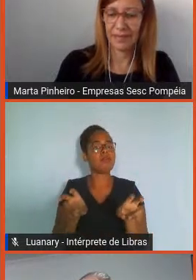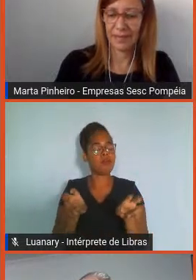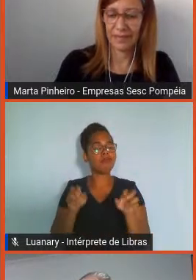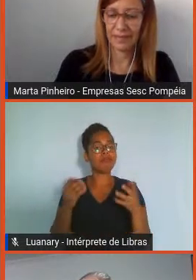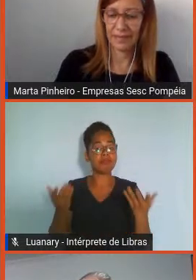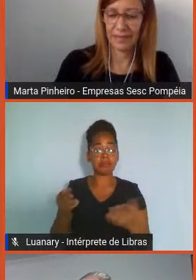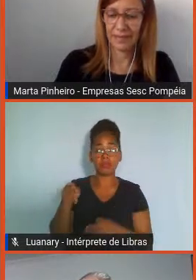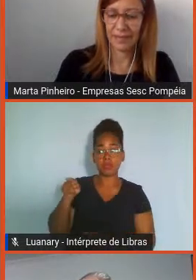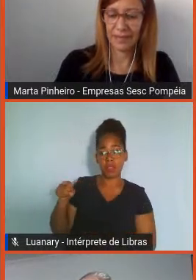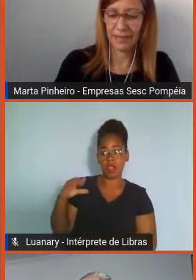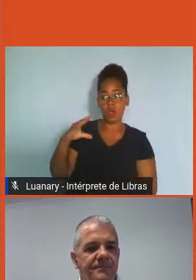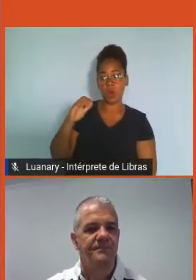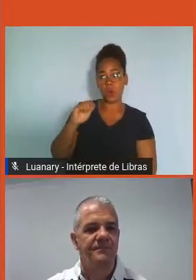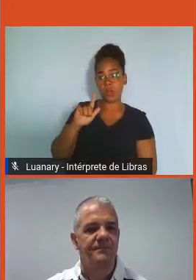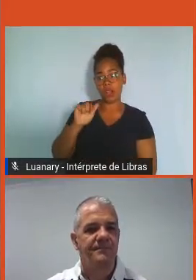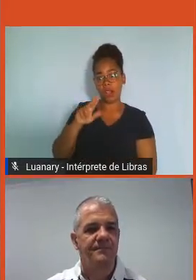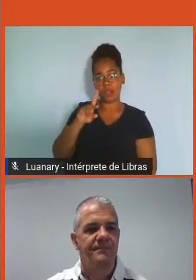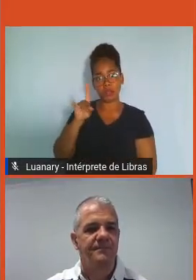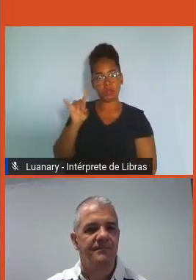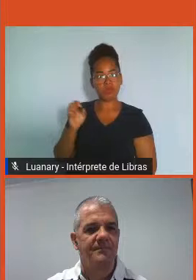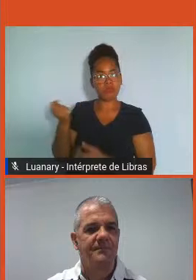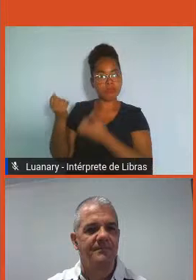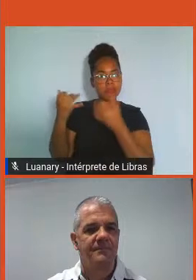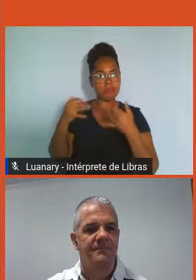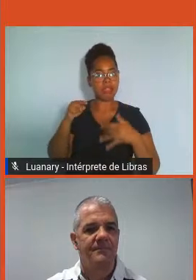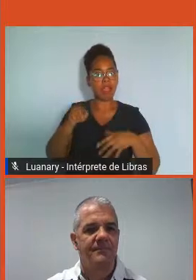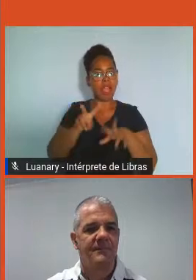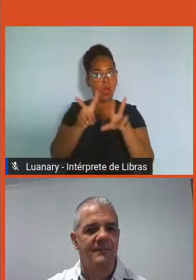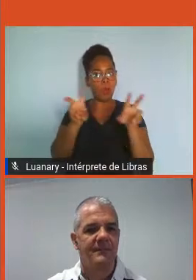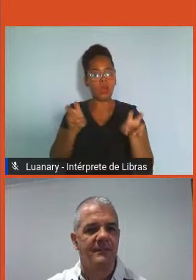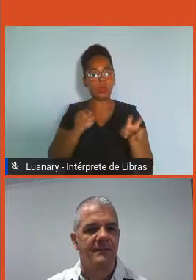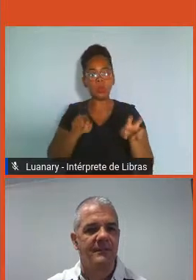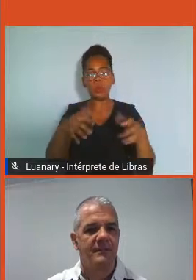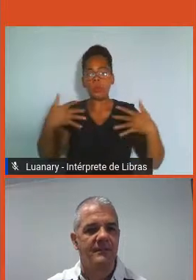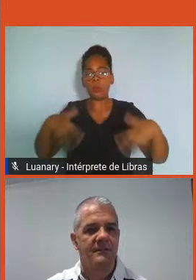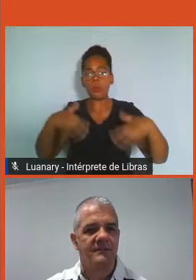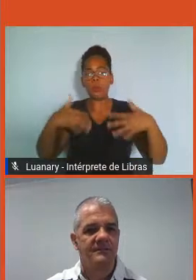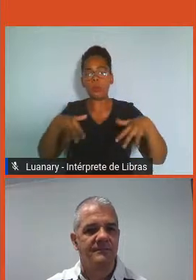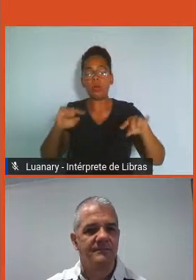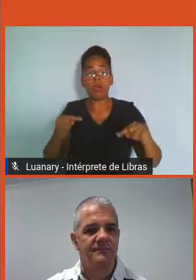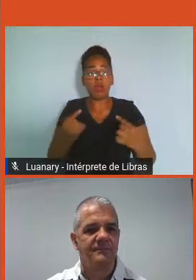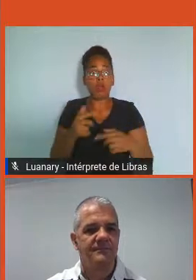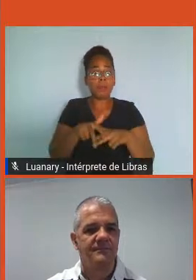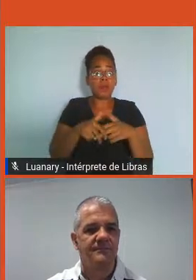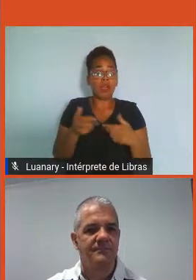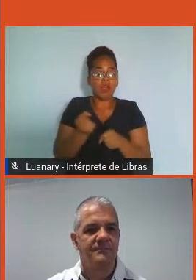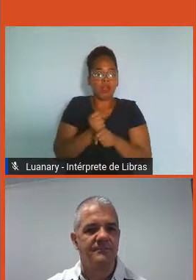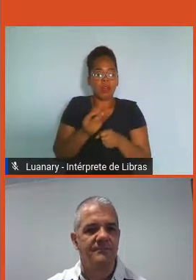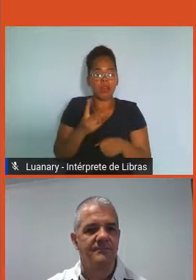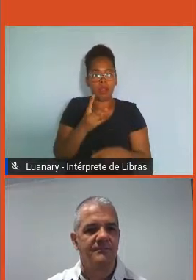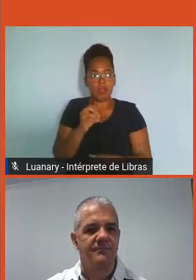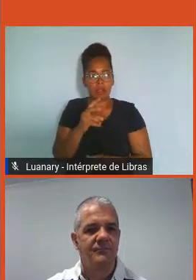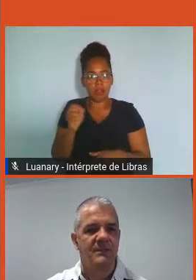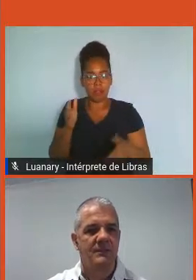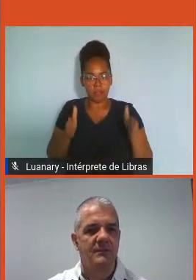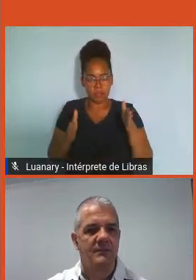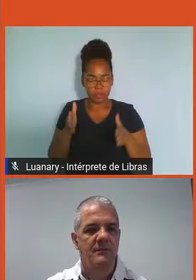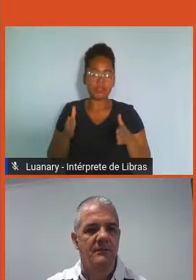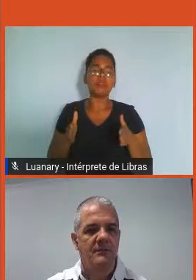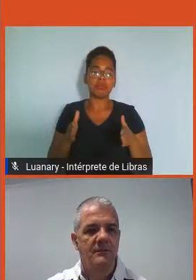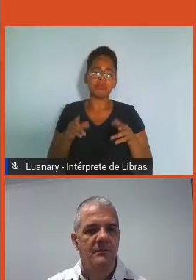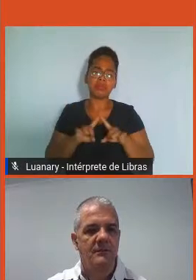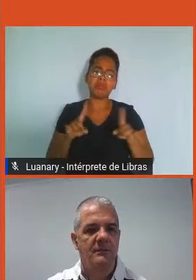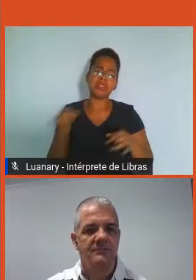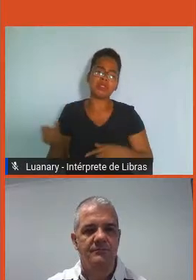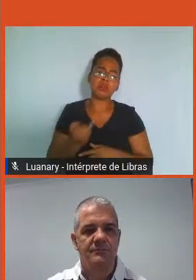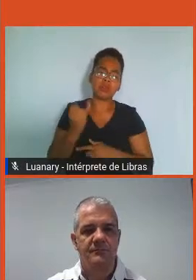comentou, tão desafiador nessa atualidade, né? Mas extremamente necessário que é a gestão do